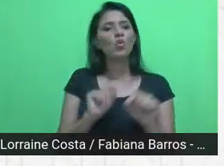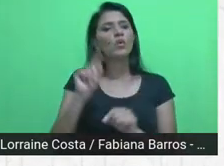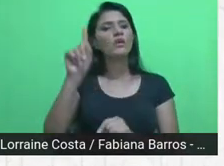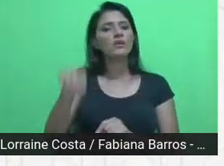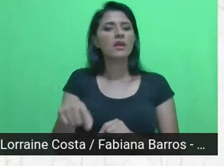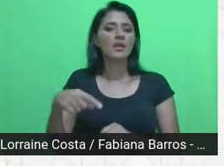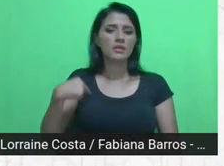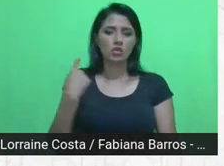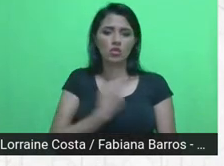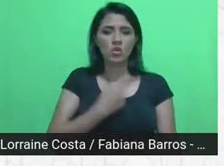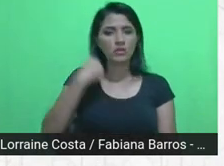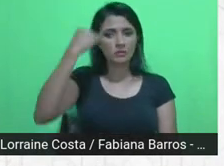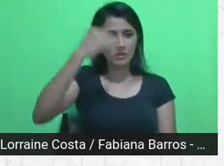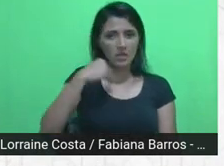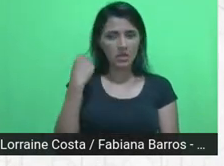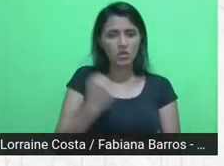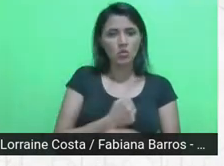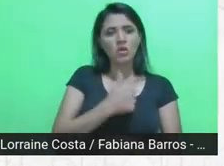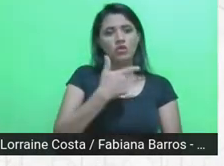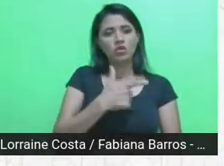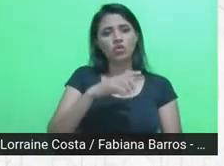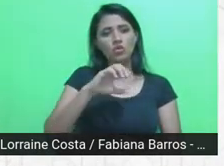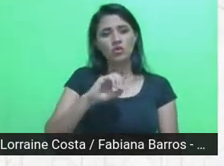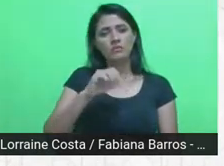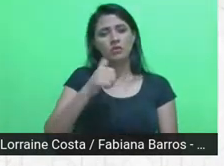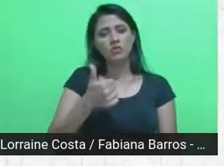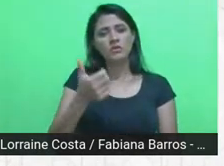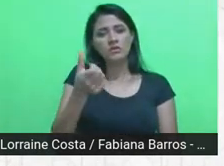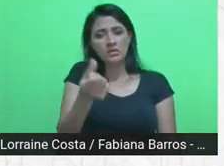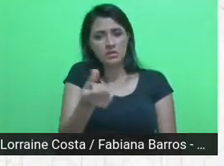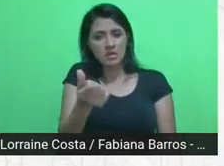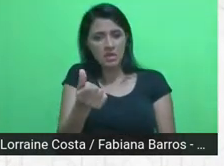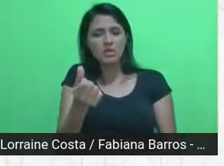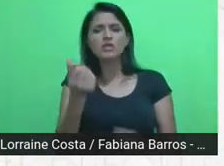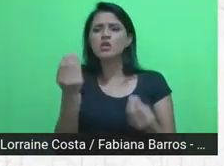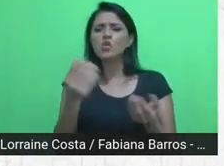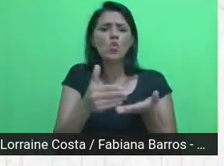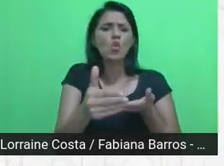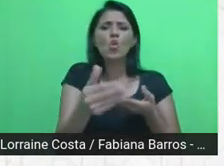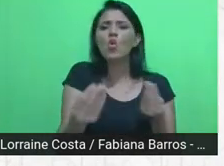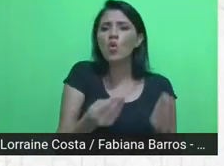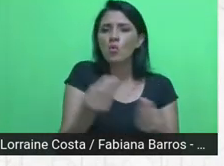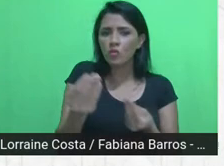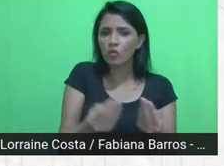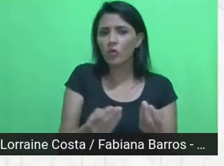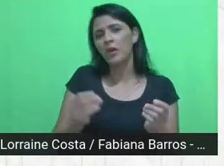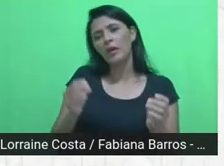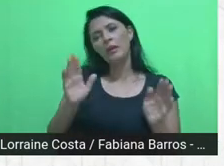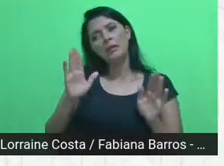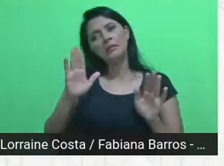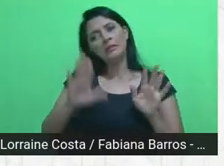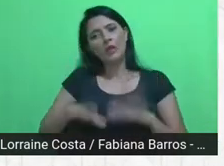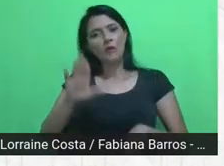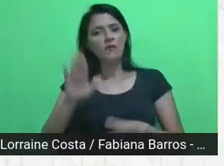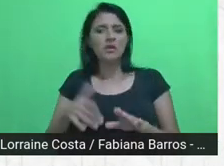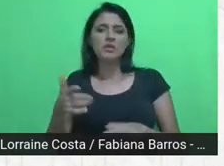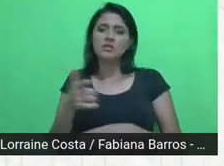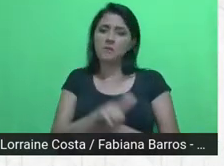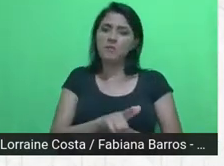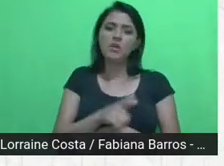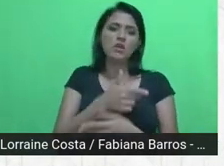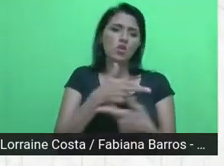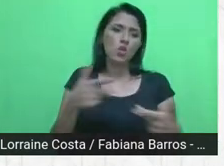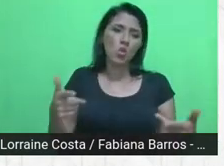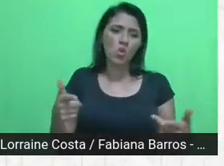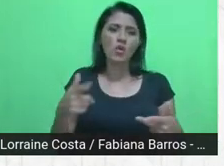experiência de 2016, um pouco de onde isso partiu e talvez repita coisas que são um pouco sens